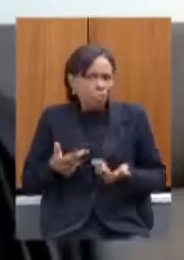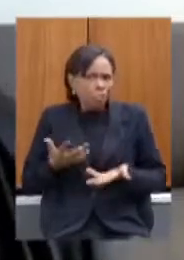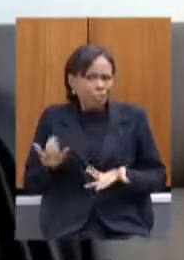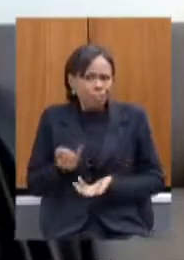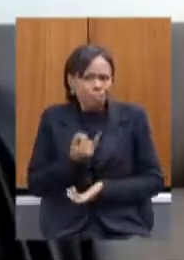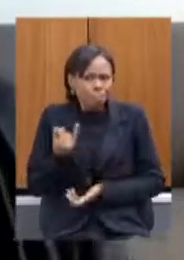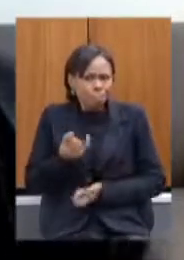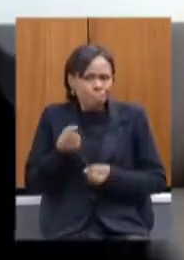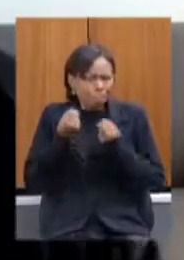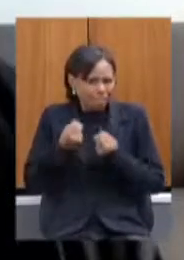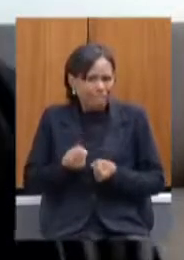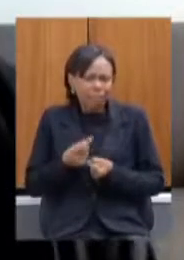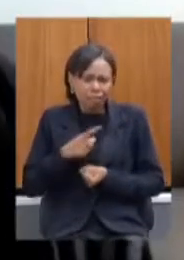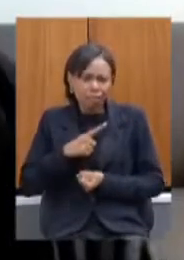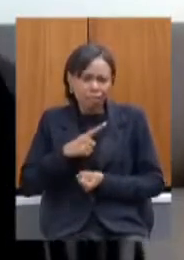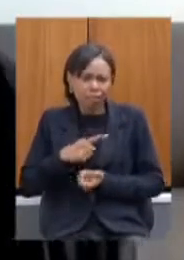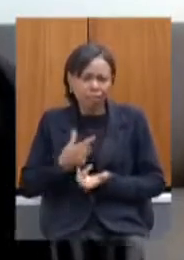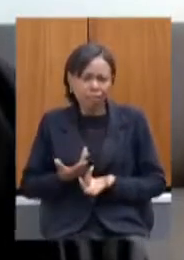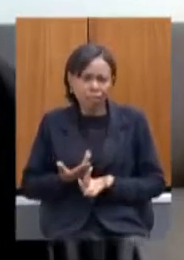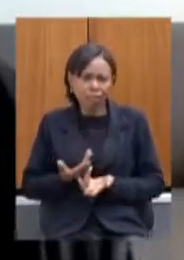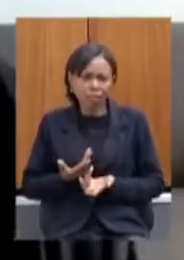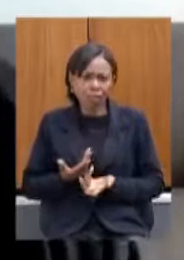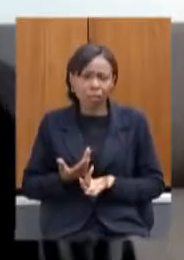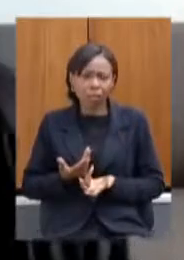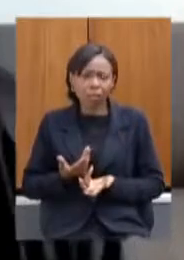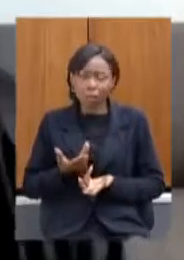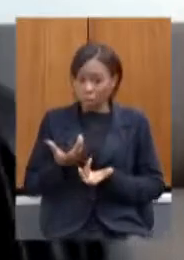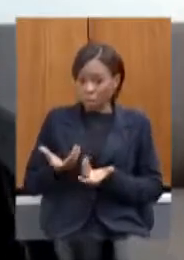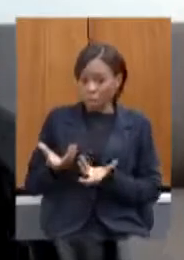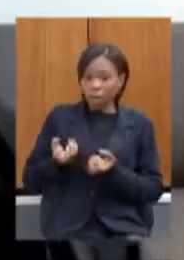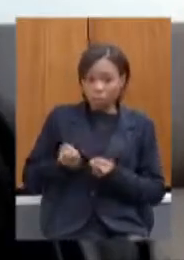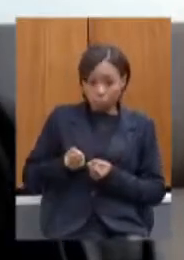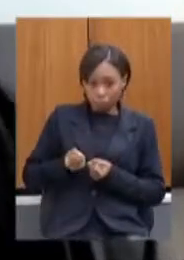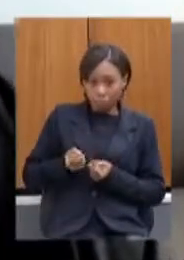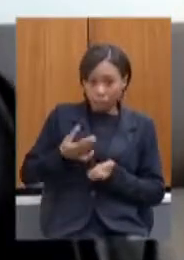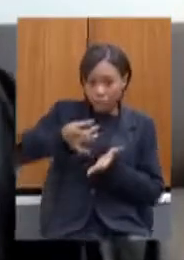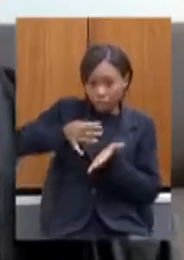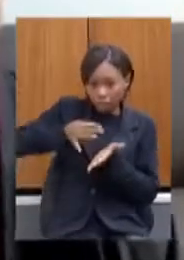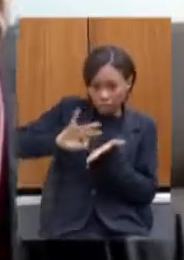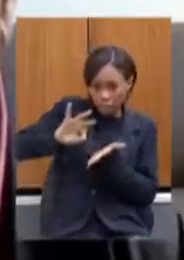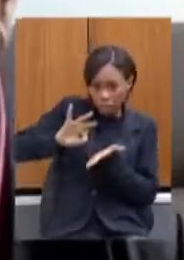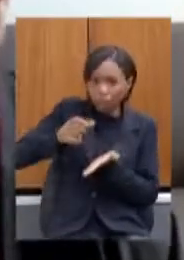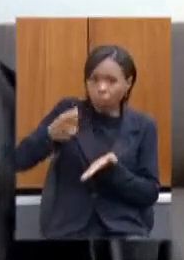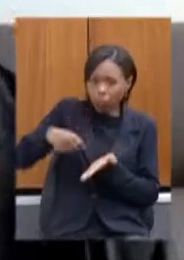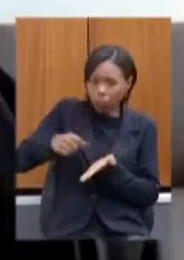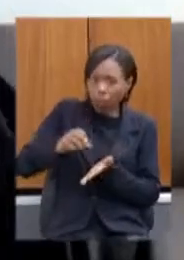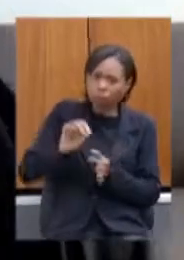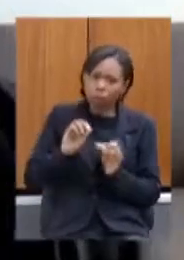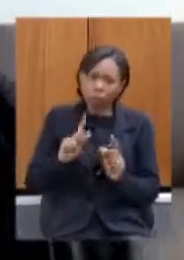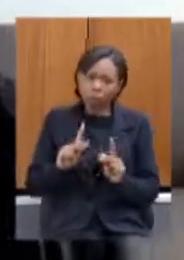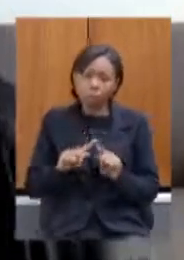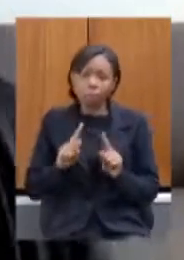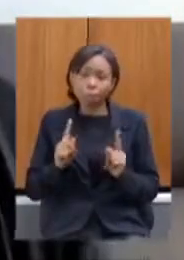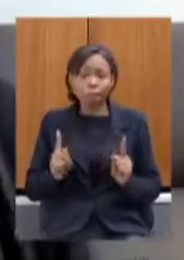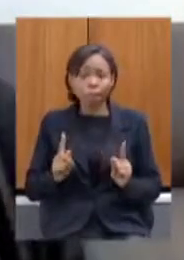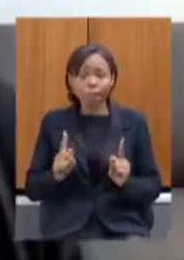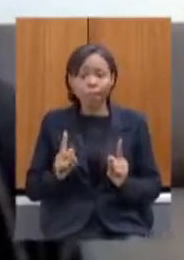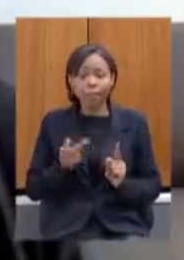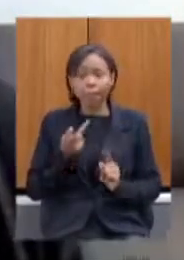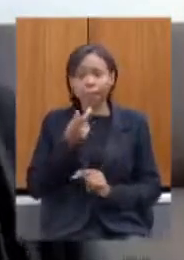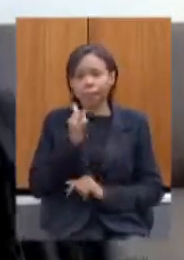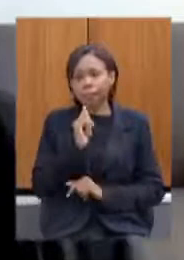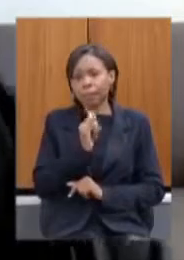é claro que para receber tinha que assinar beleza mas para dizer uma coisa é é